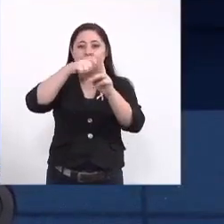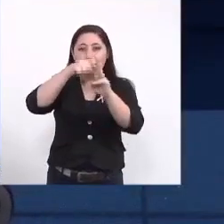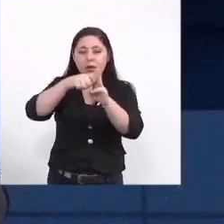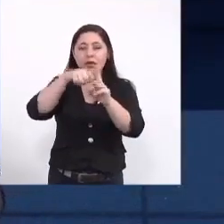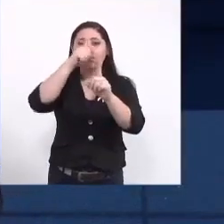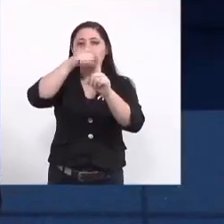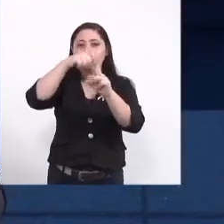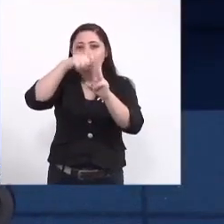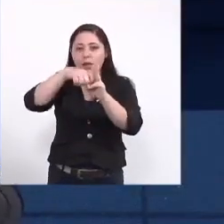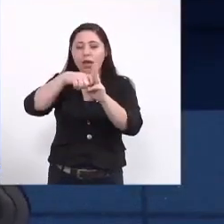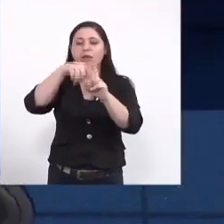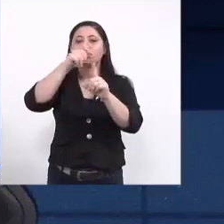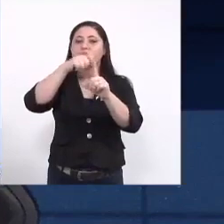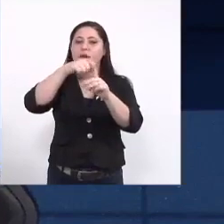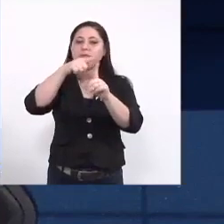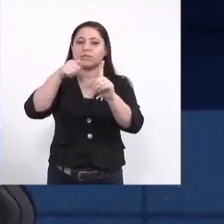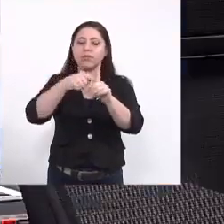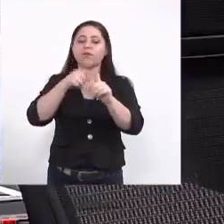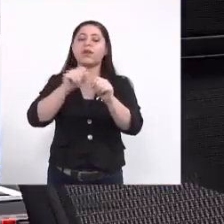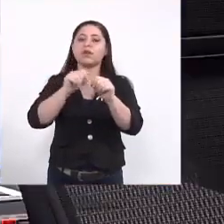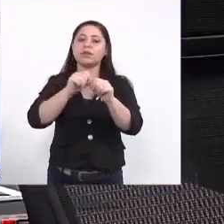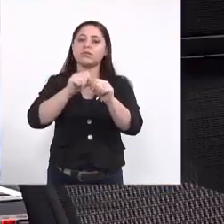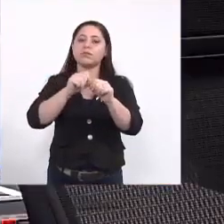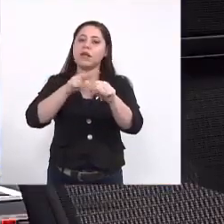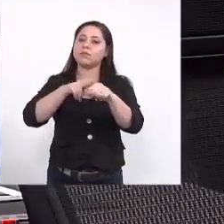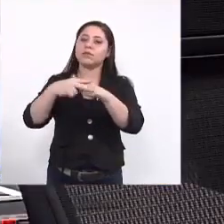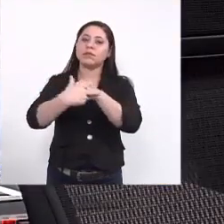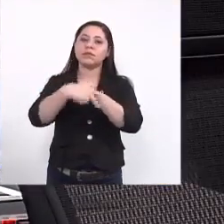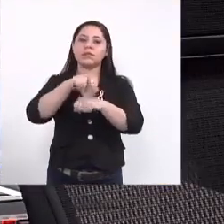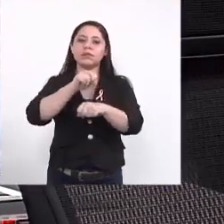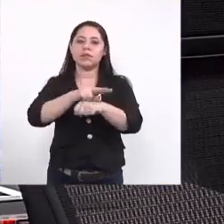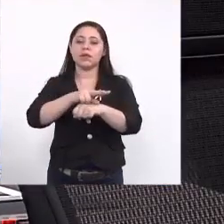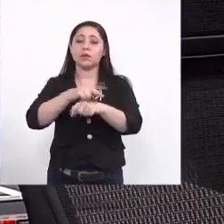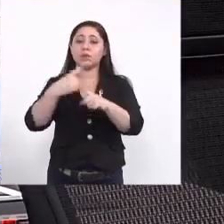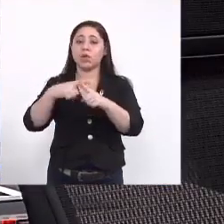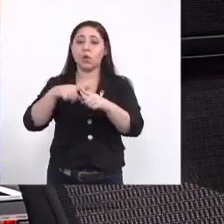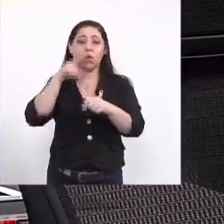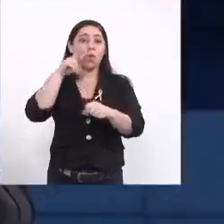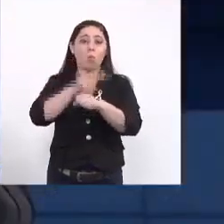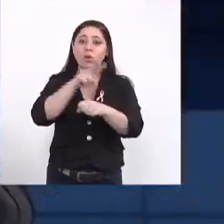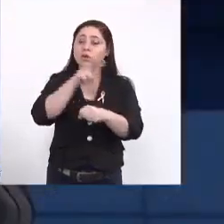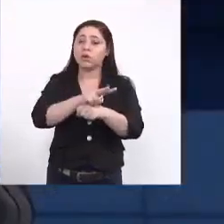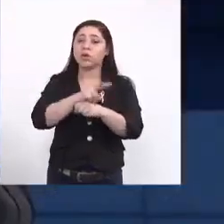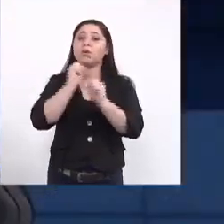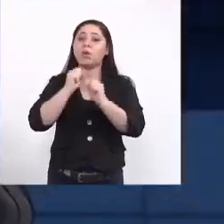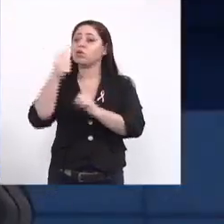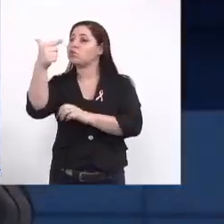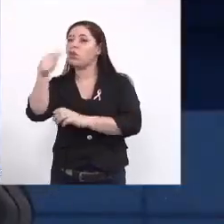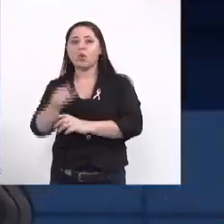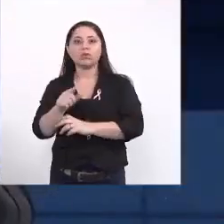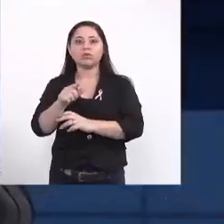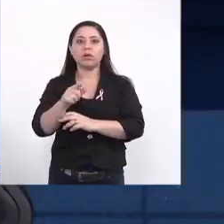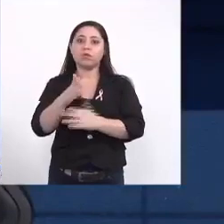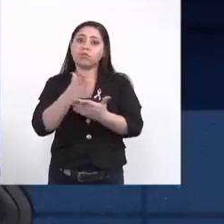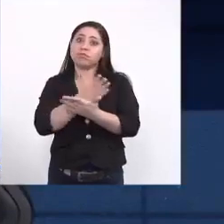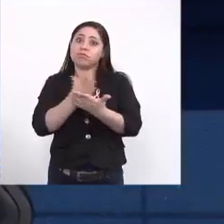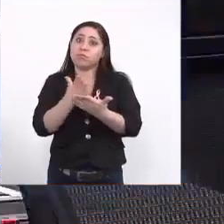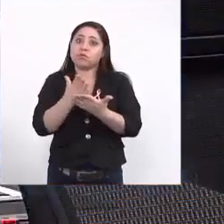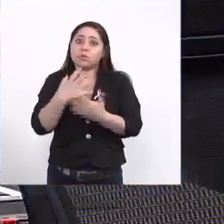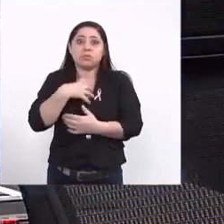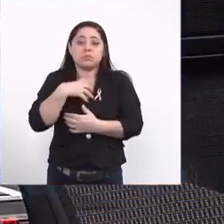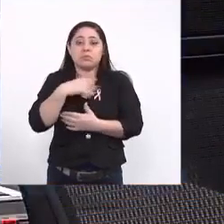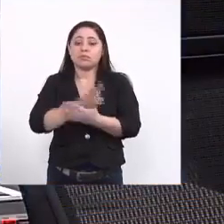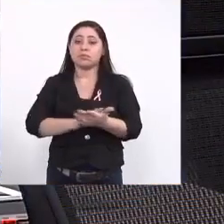testagem para a zika não já deveria acho que deveria incluir porque às vezes a gente está cuidando sífilis e pode ser outra coisa que daí vem não é